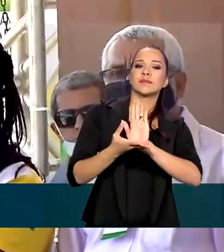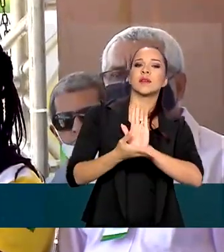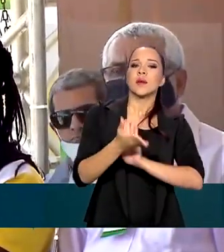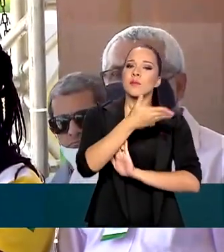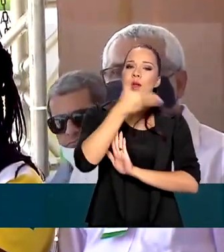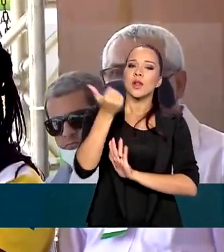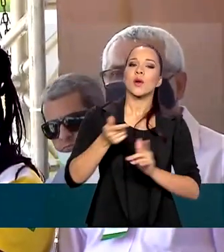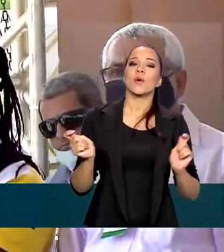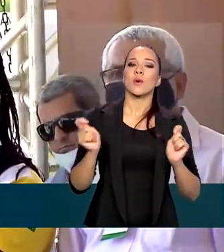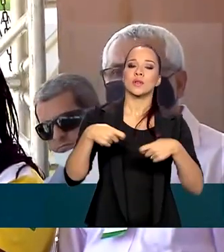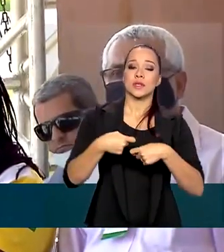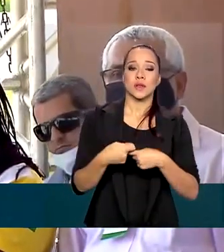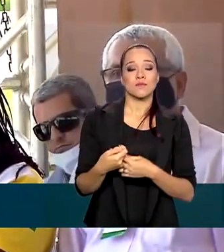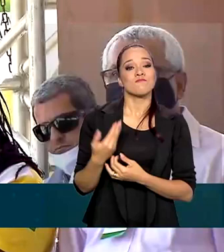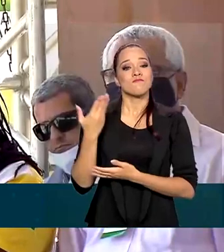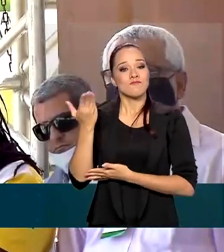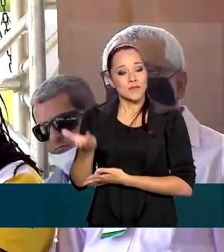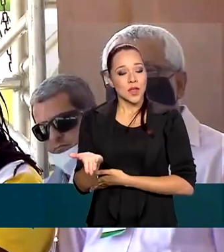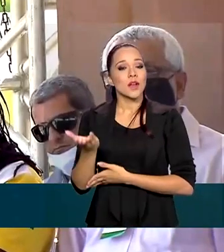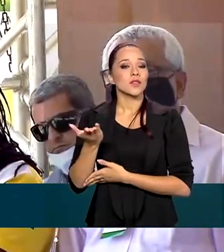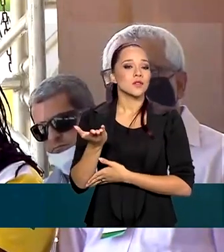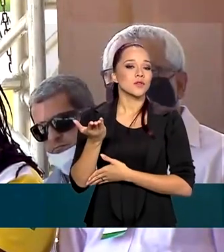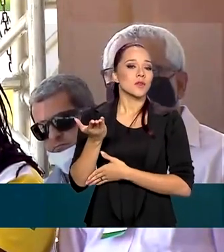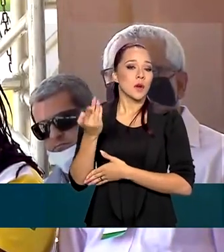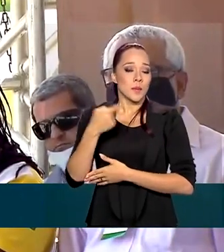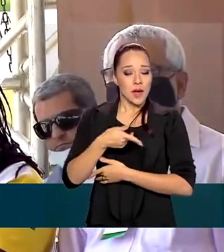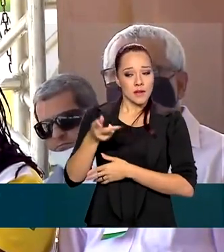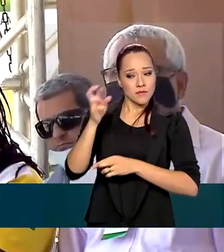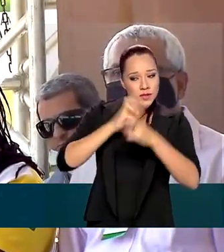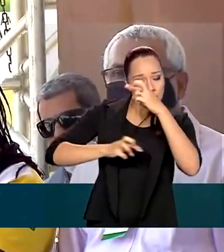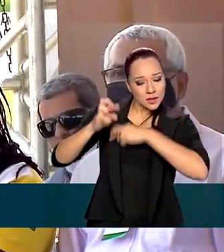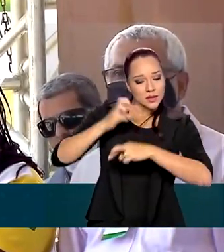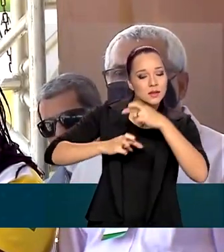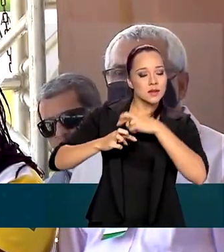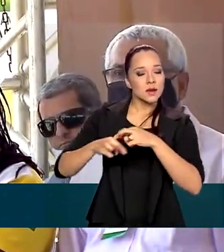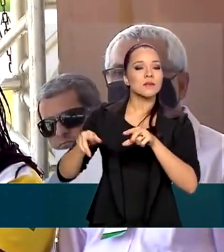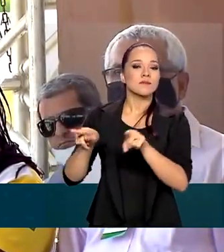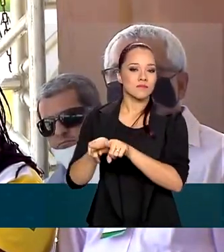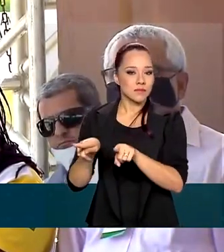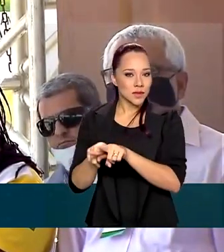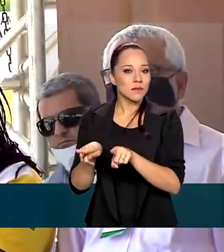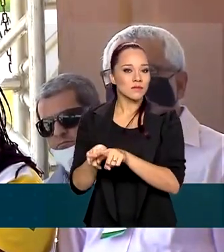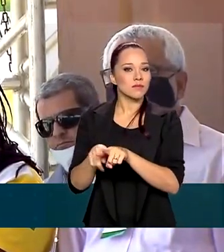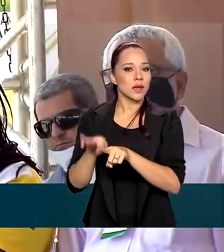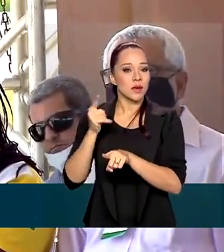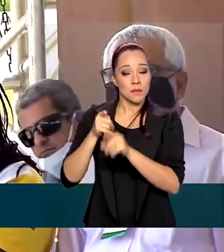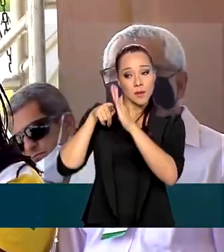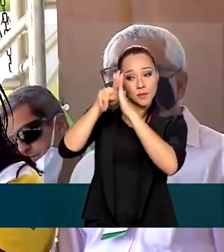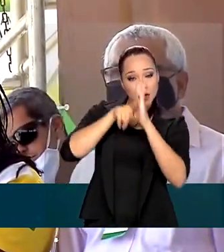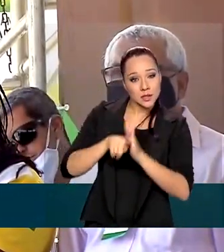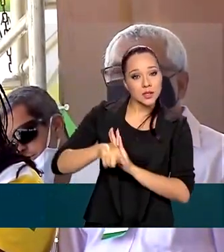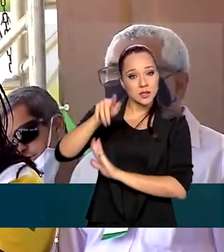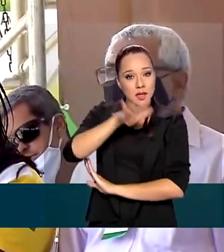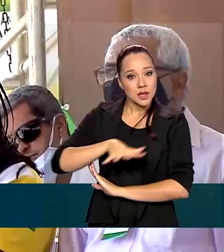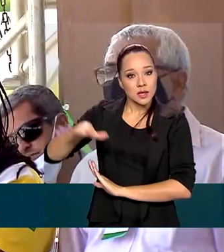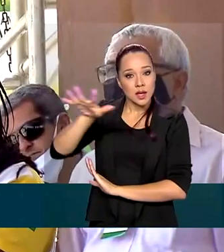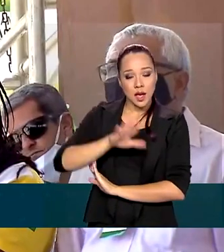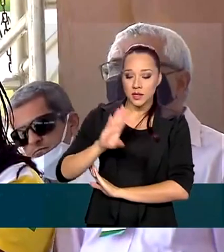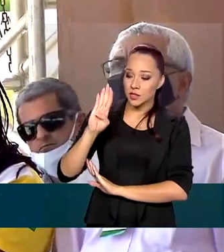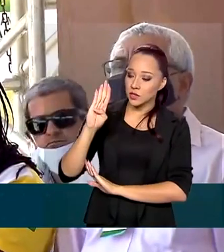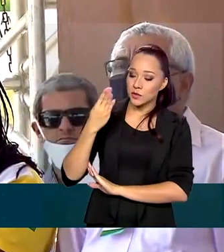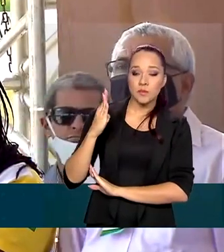condições, tanto para o licenciamento e fiscalização, como também para pesquisas na área de